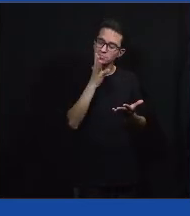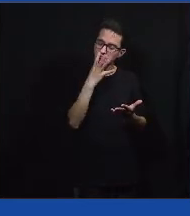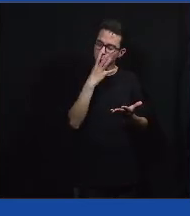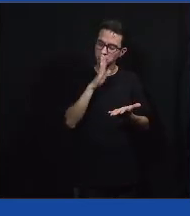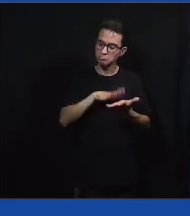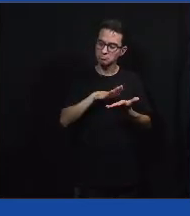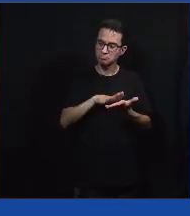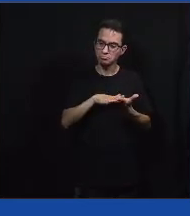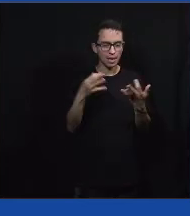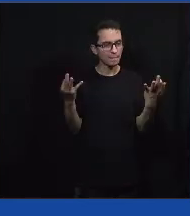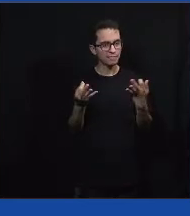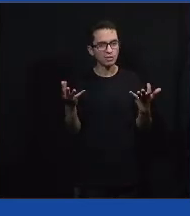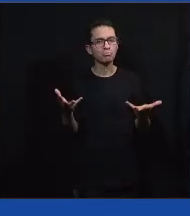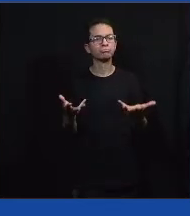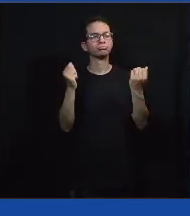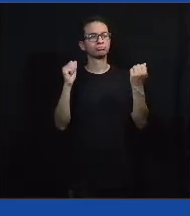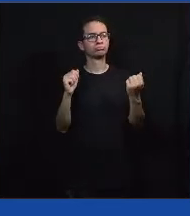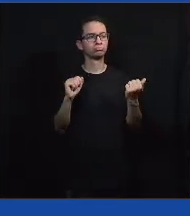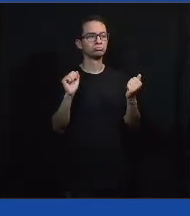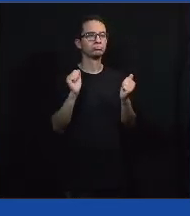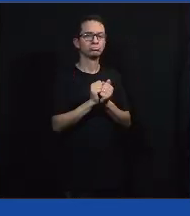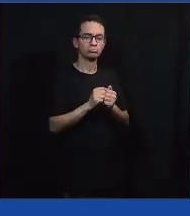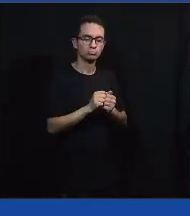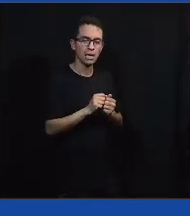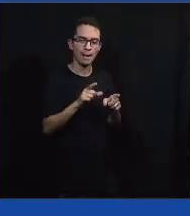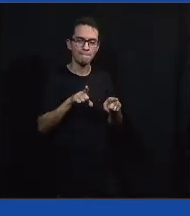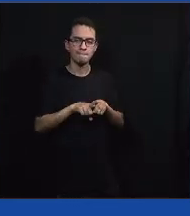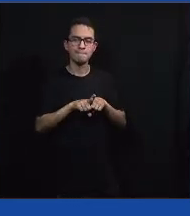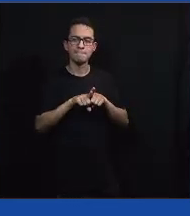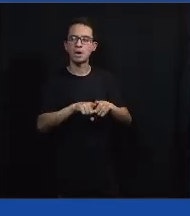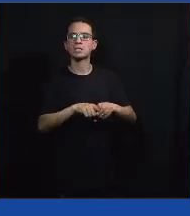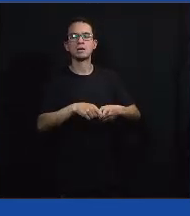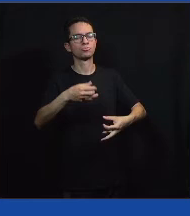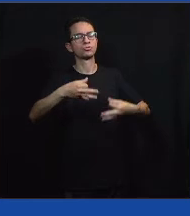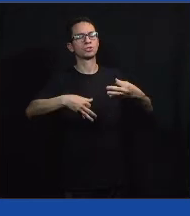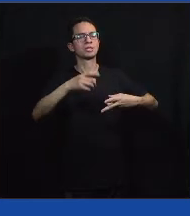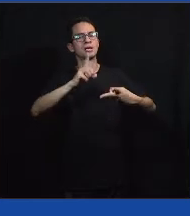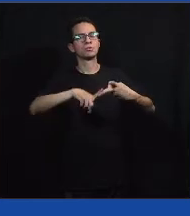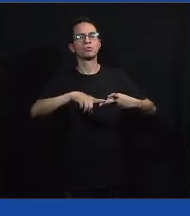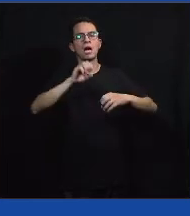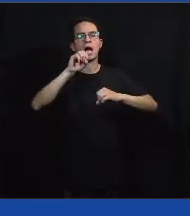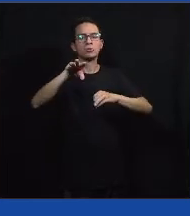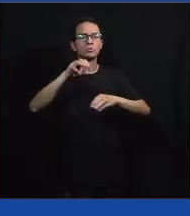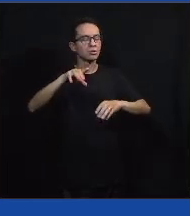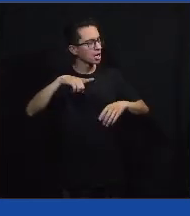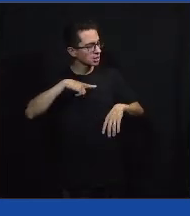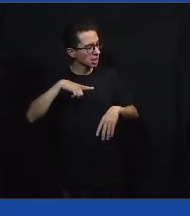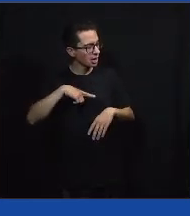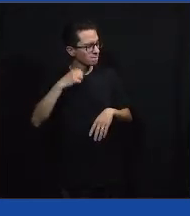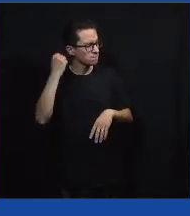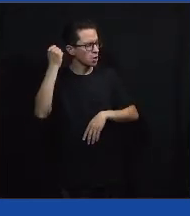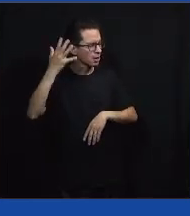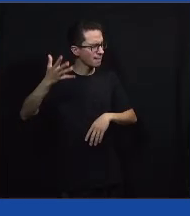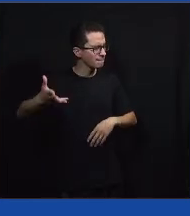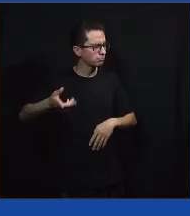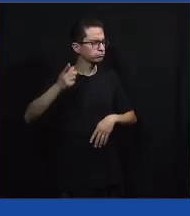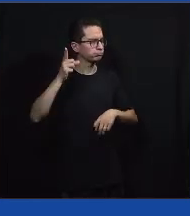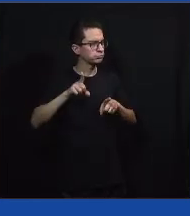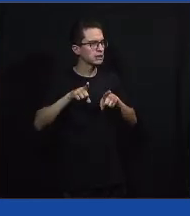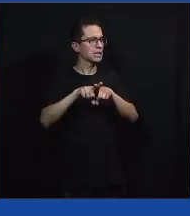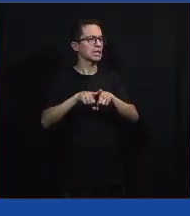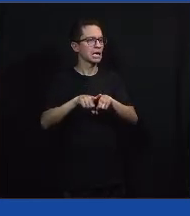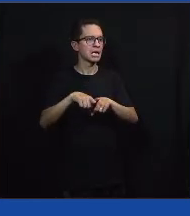No Estado de São Paulo existe também uma parceria Justiça e Educação, tá? É uma parceria forte com muitos